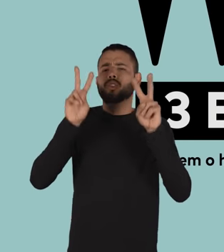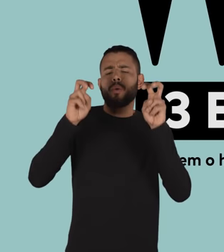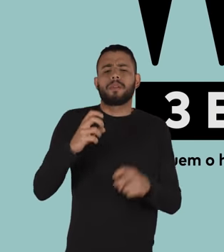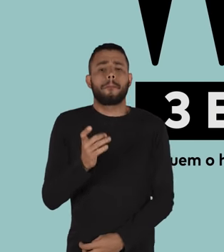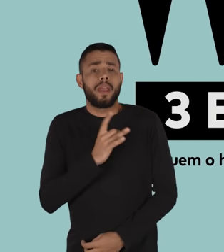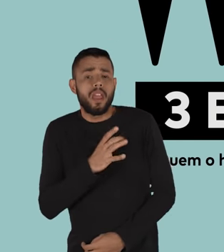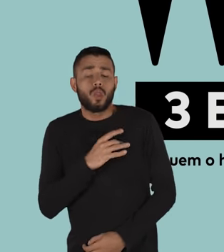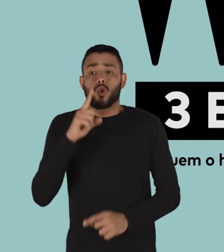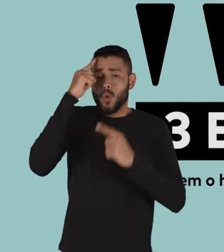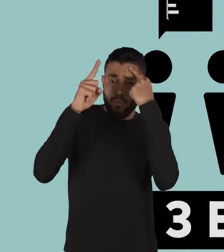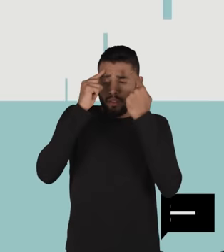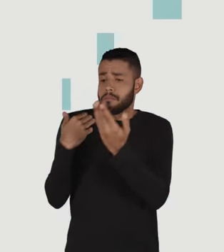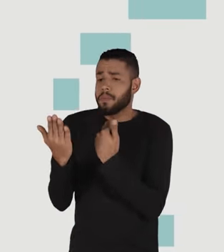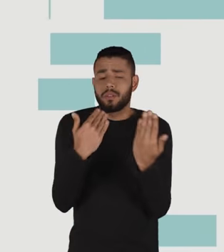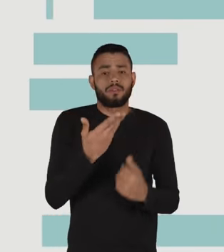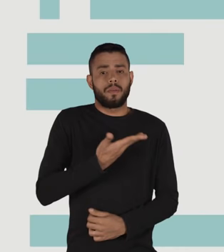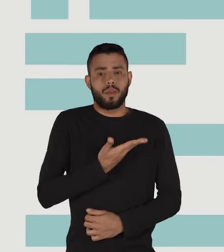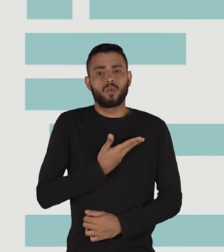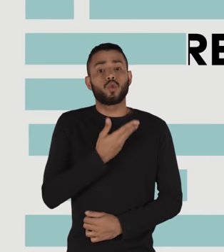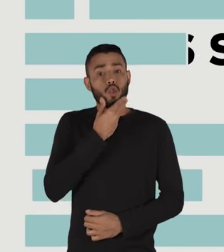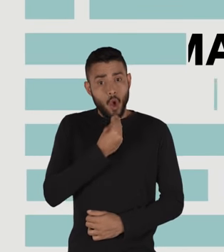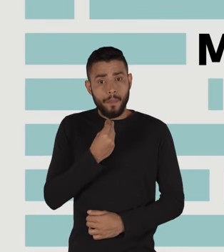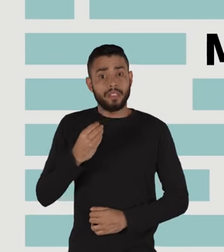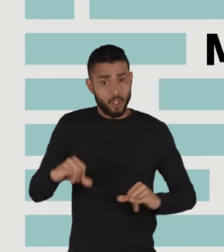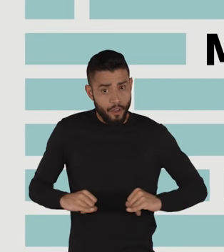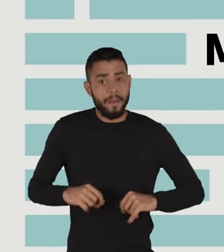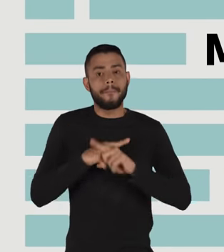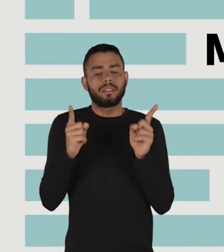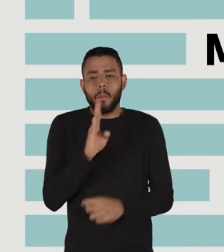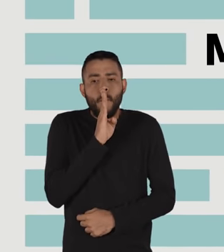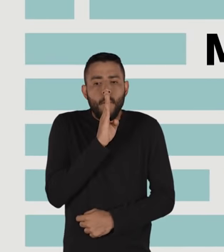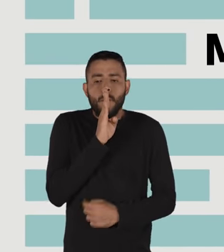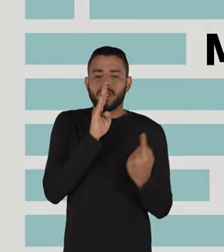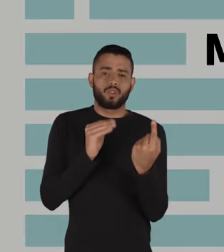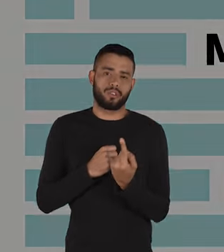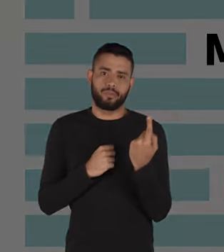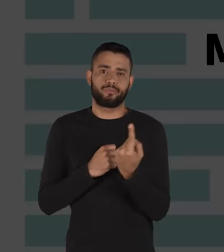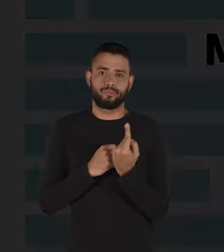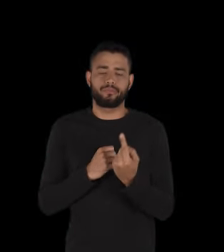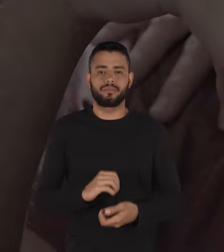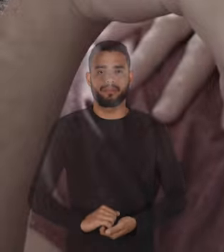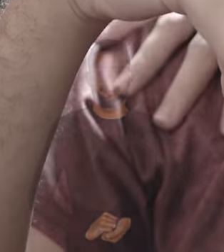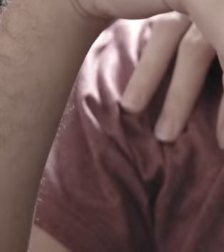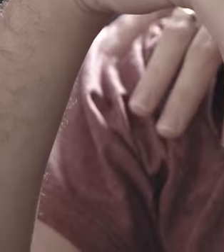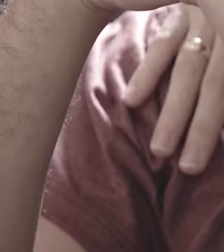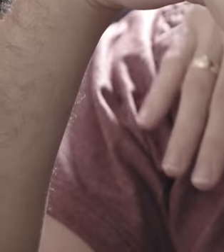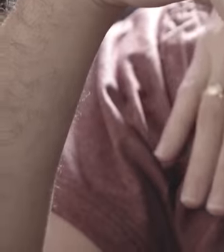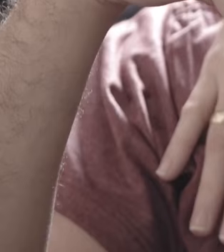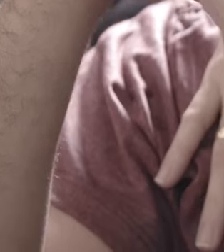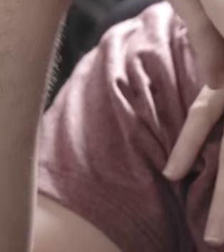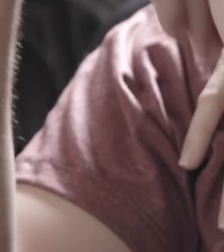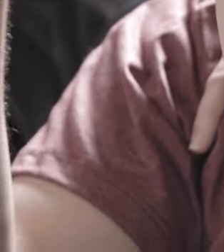medos e dúvidas com seus amigos. Os homens sofrem, mas sofrem calados e sozinhos. Fred Matos, psicólogo